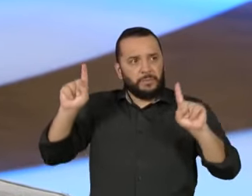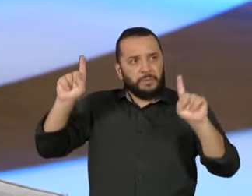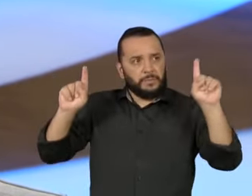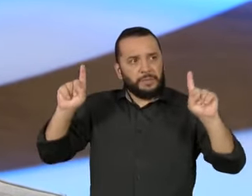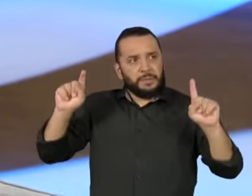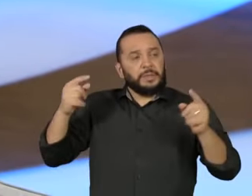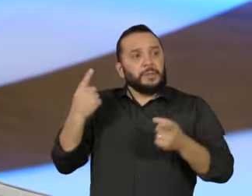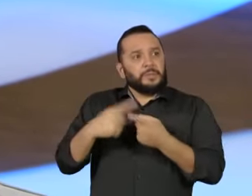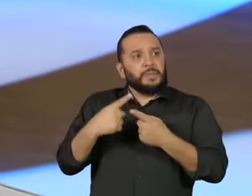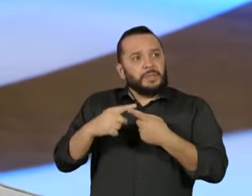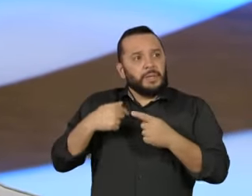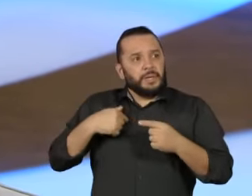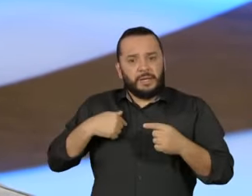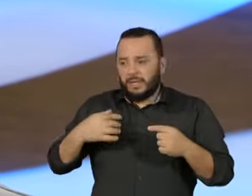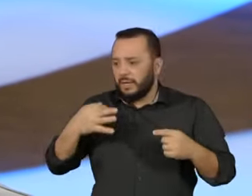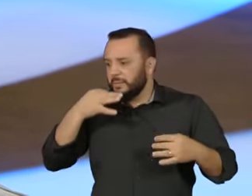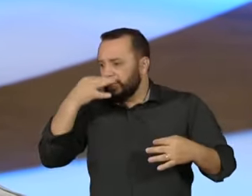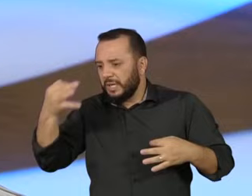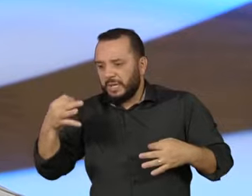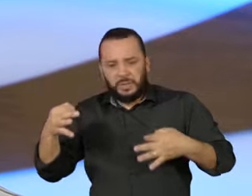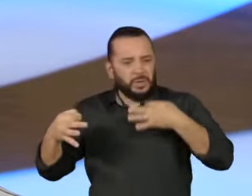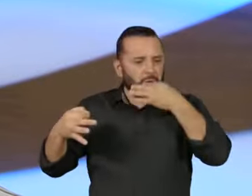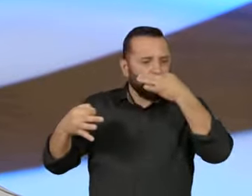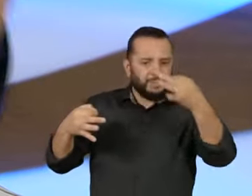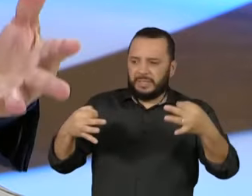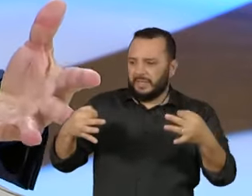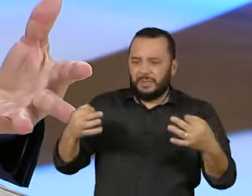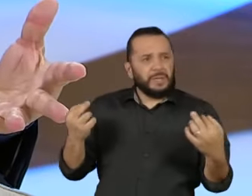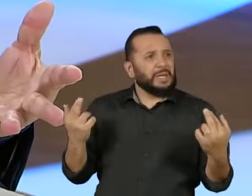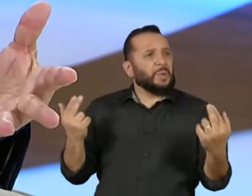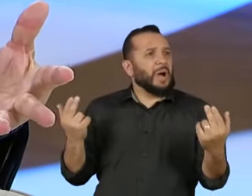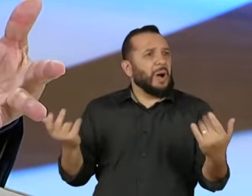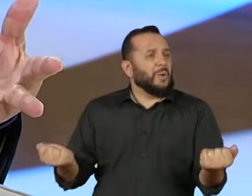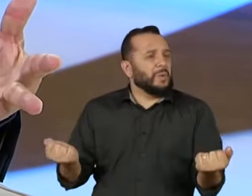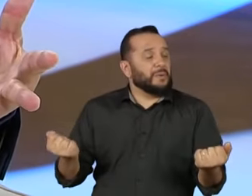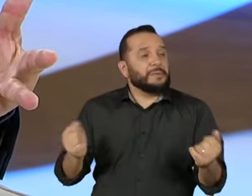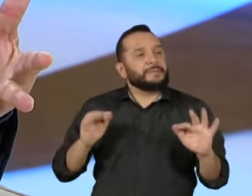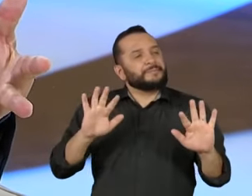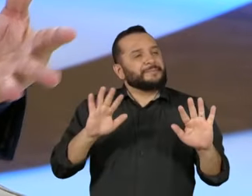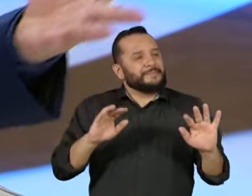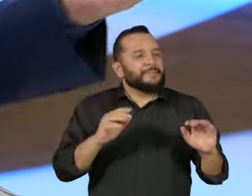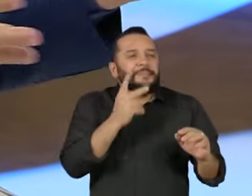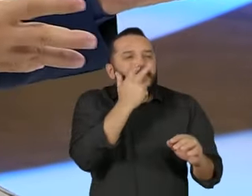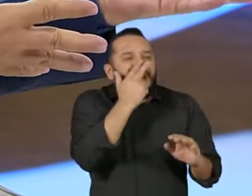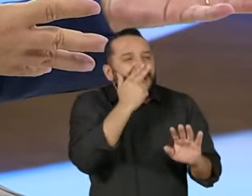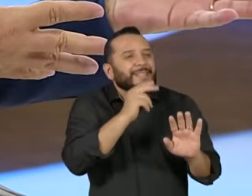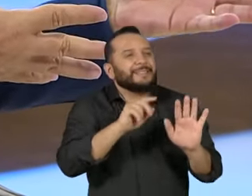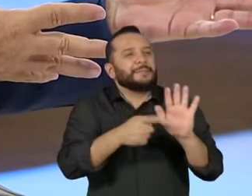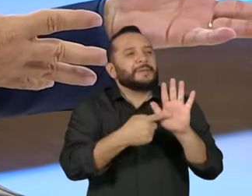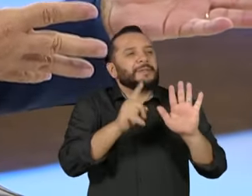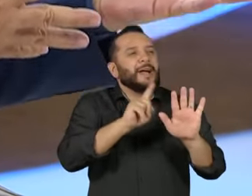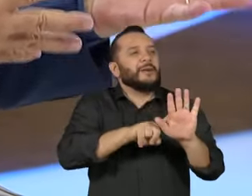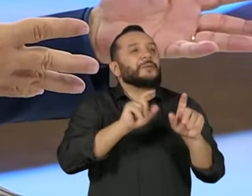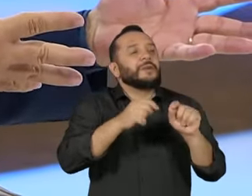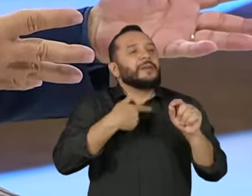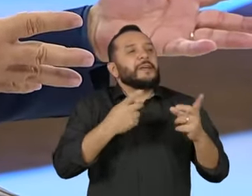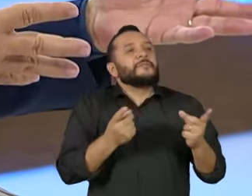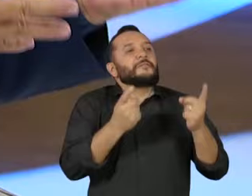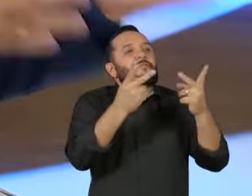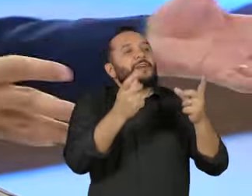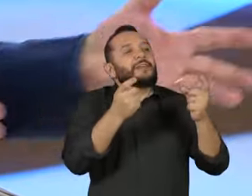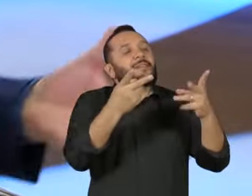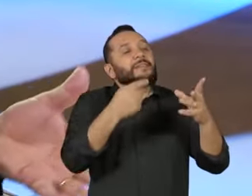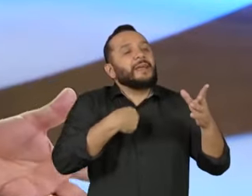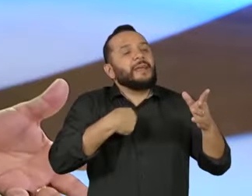vendendo terreno na Lua. Eu costumo brincar que o problema é de vender terreno na Lua, Roberto. É depois não encontrar cartório